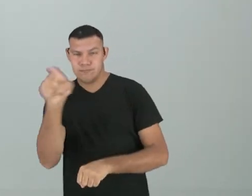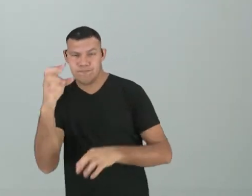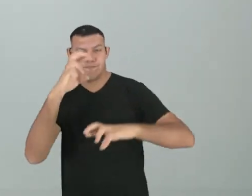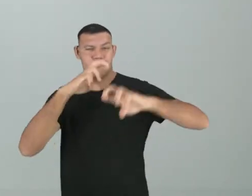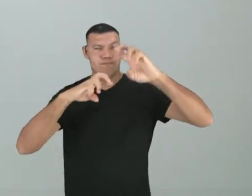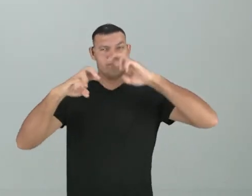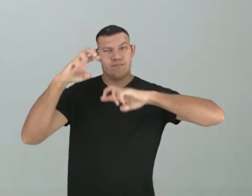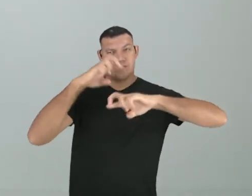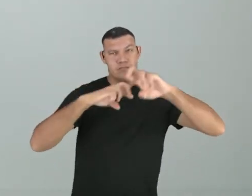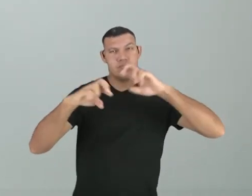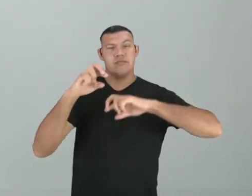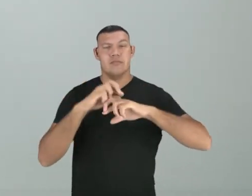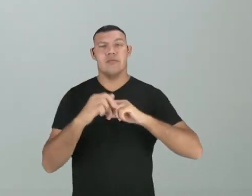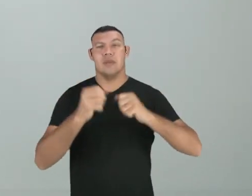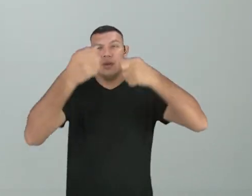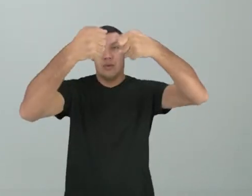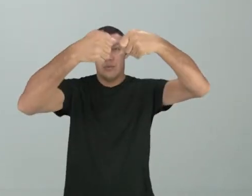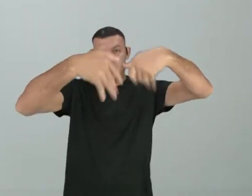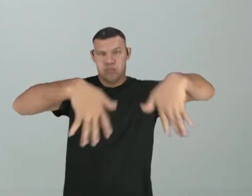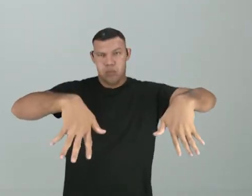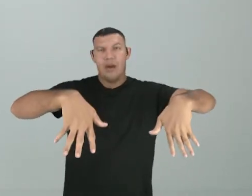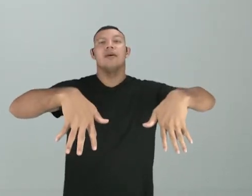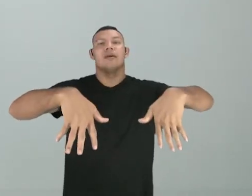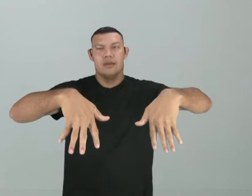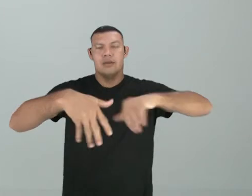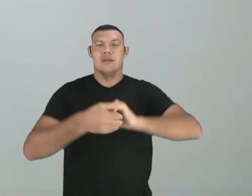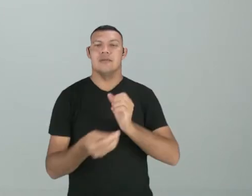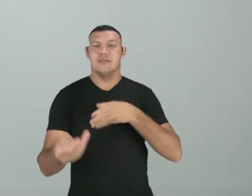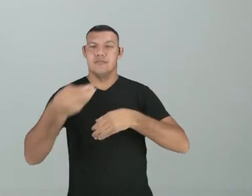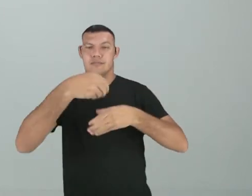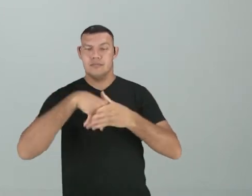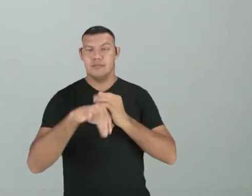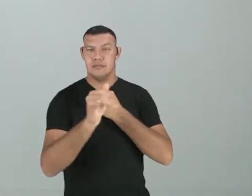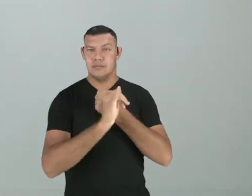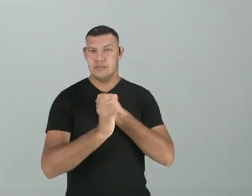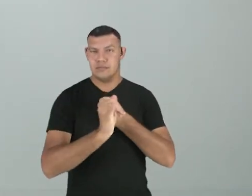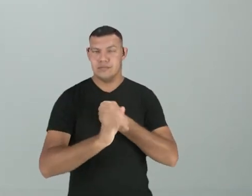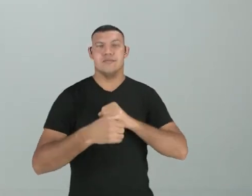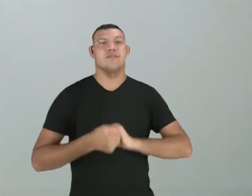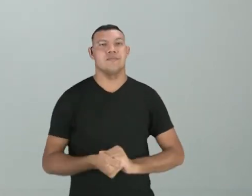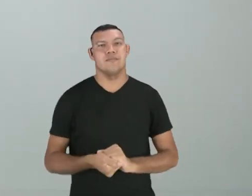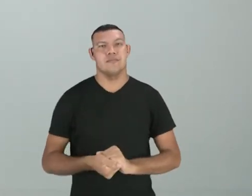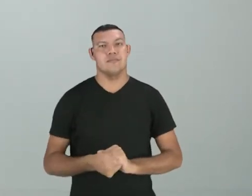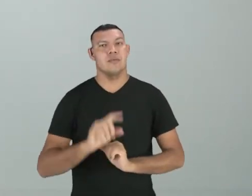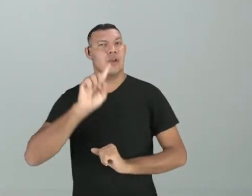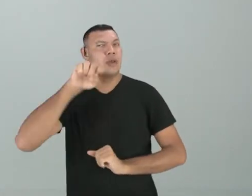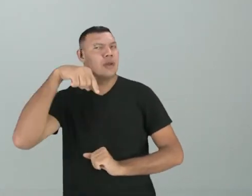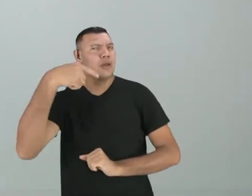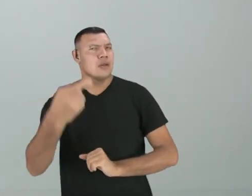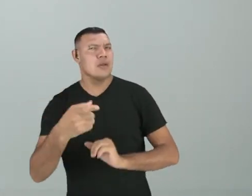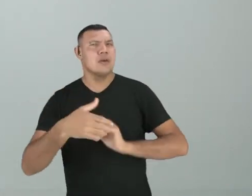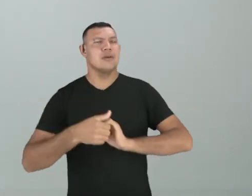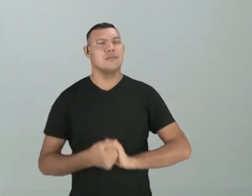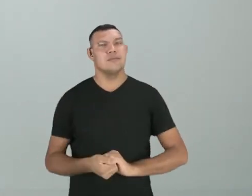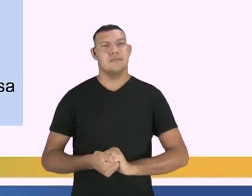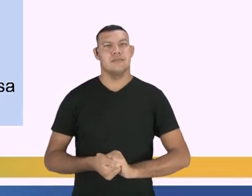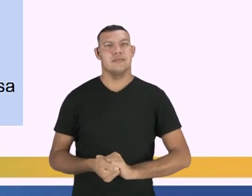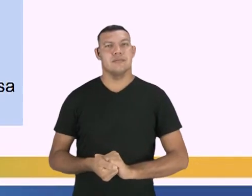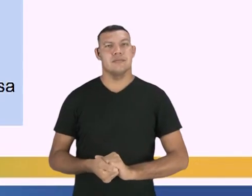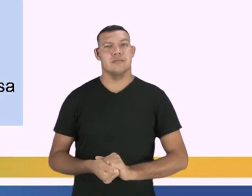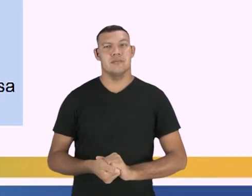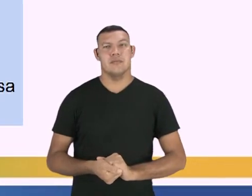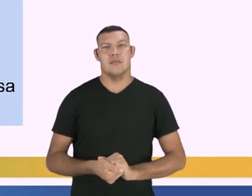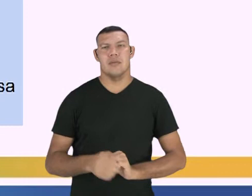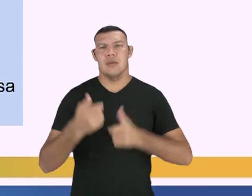observar se vocês abordaram, se vocês trouxeram isso para a crônica de vocês. O que mais que vocês têm que analisar?